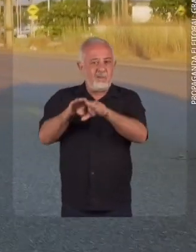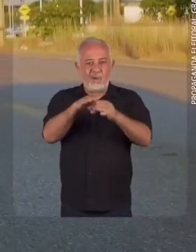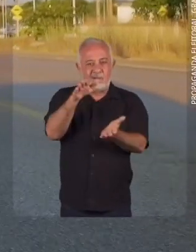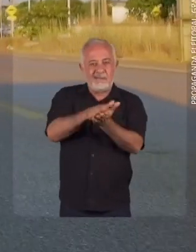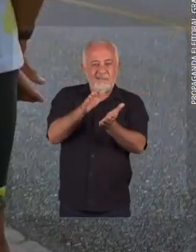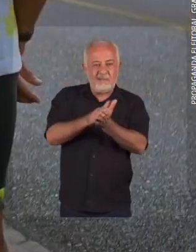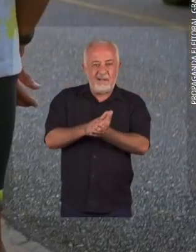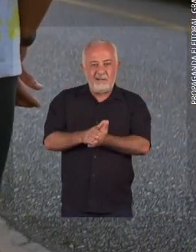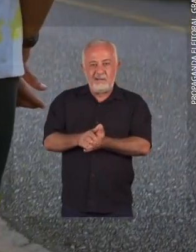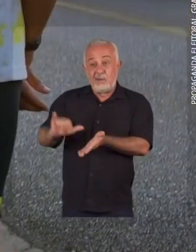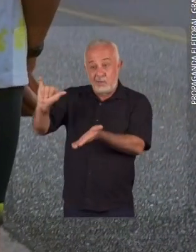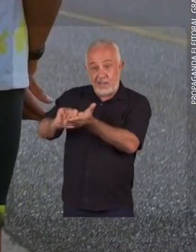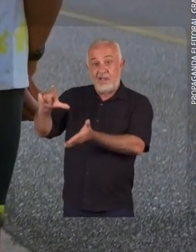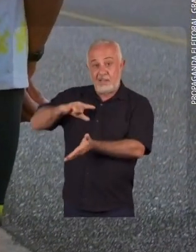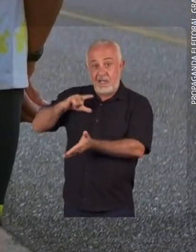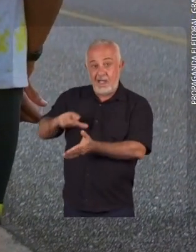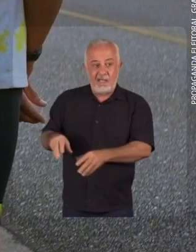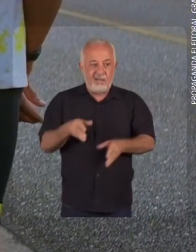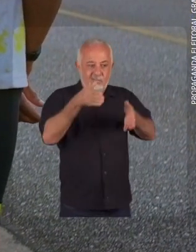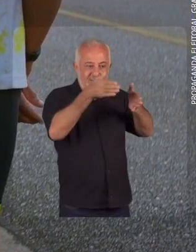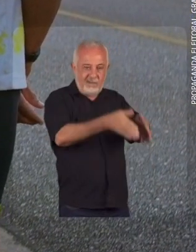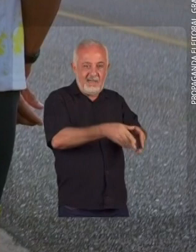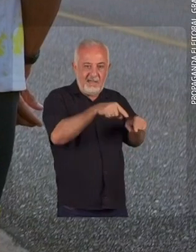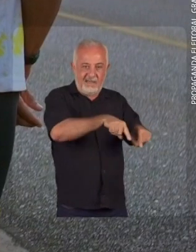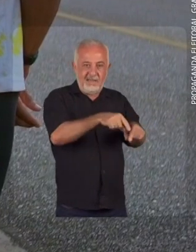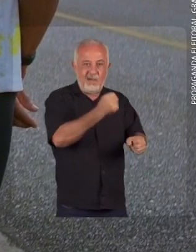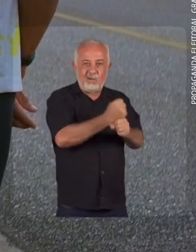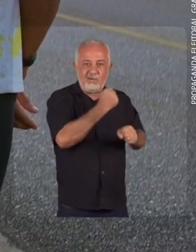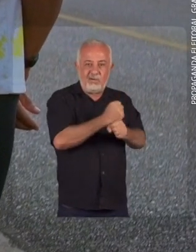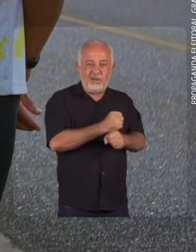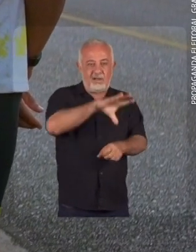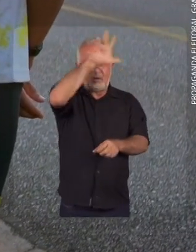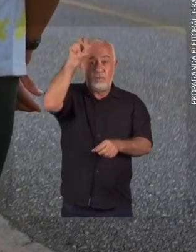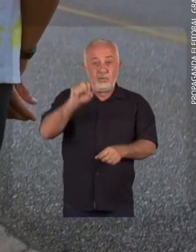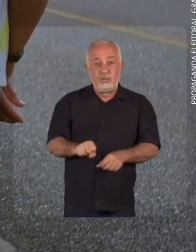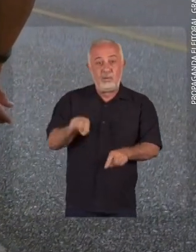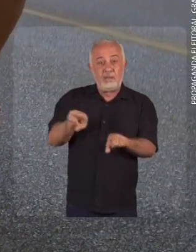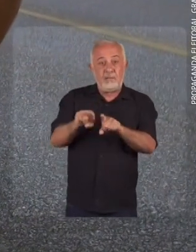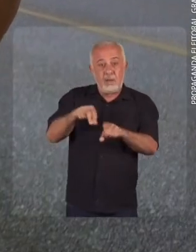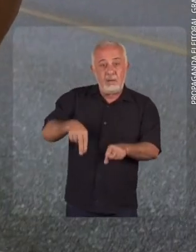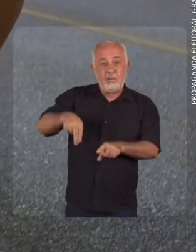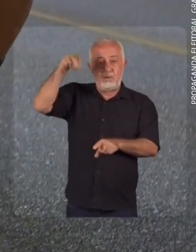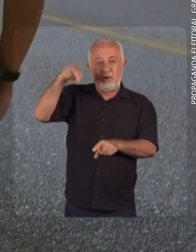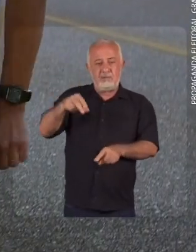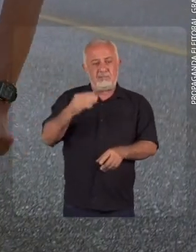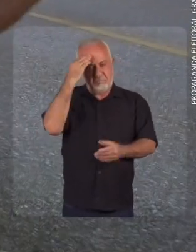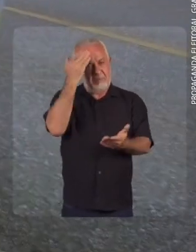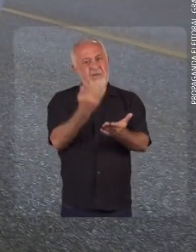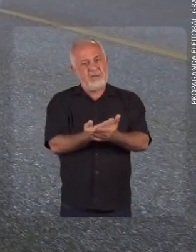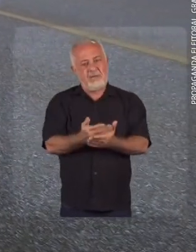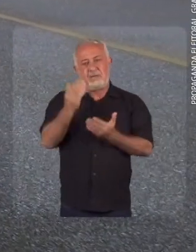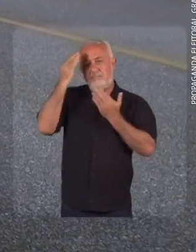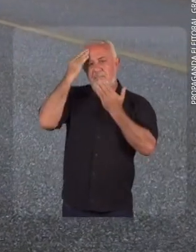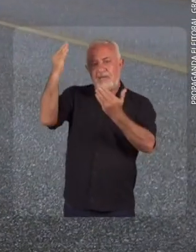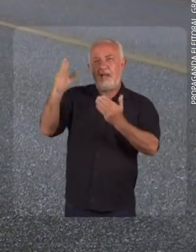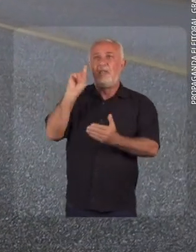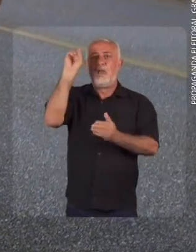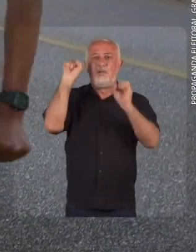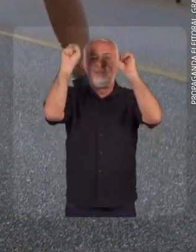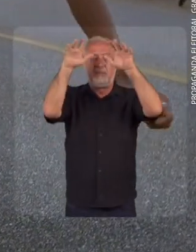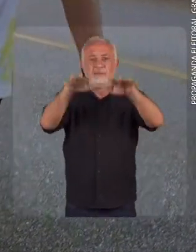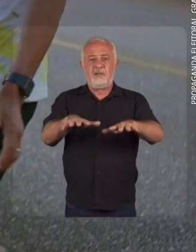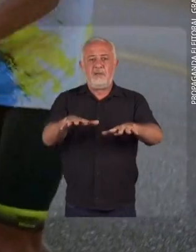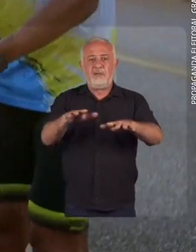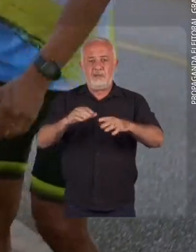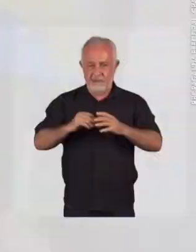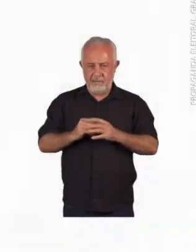fazer uma cidade só. Tudo que tem no centro, nós vamos colocar, vamos trazer para a região sul e para a região norte. Pode ter certeza disso, viu? Obrigada,